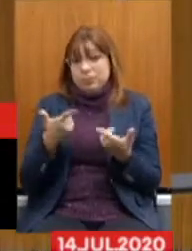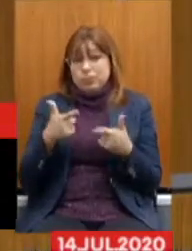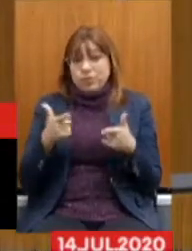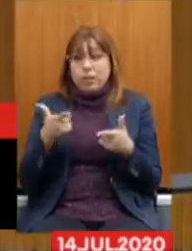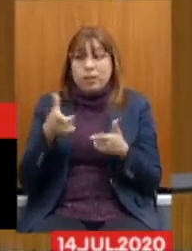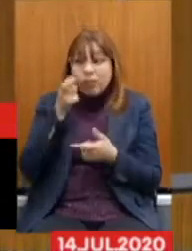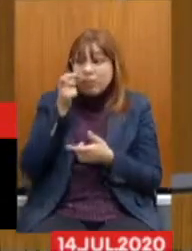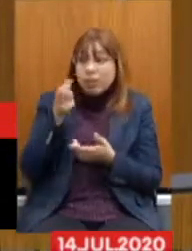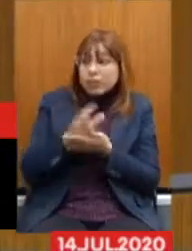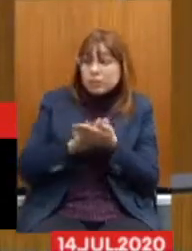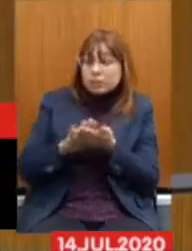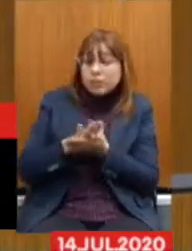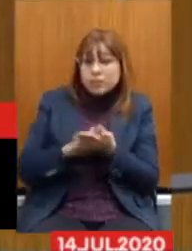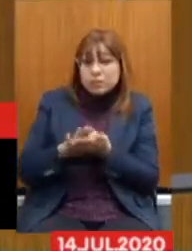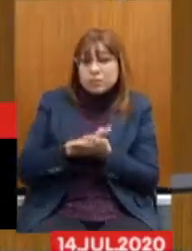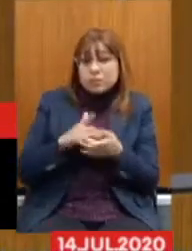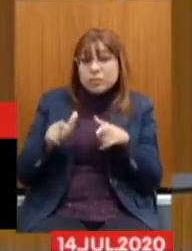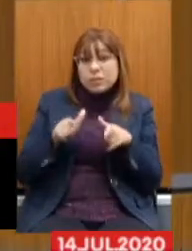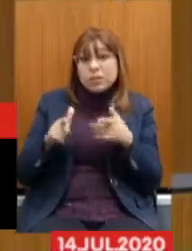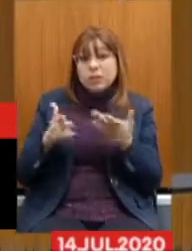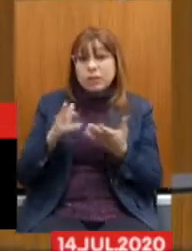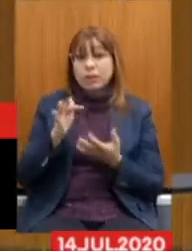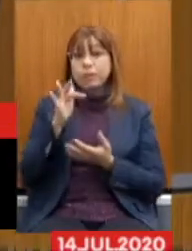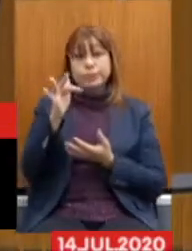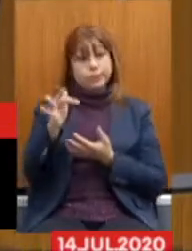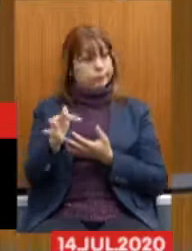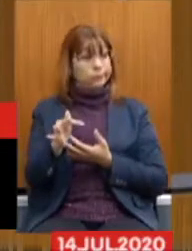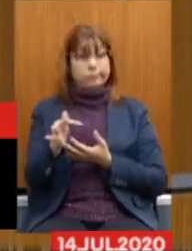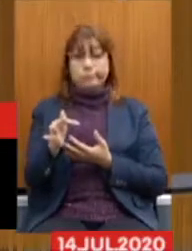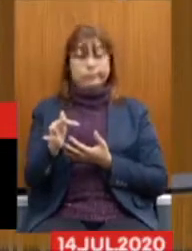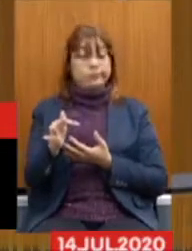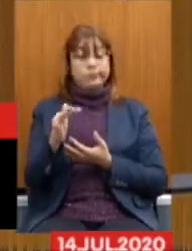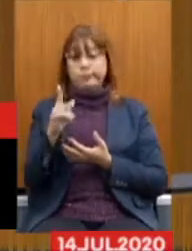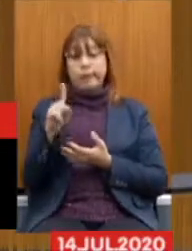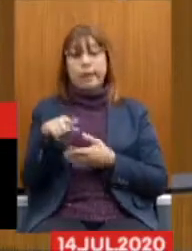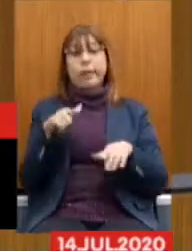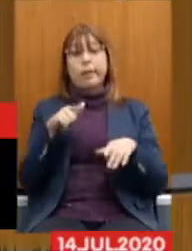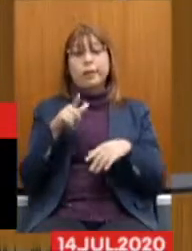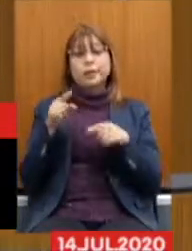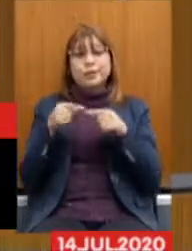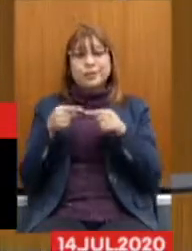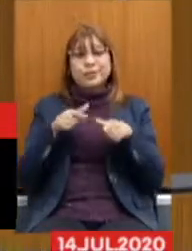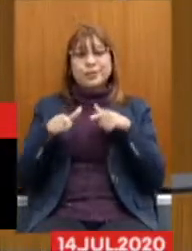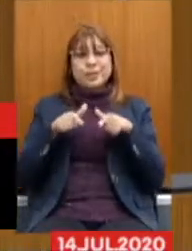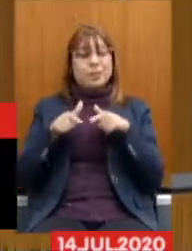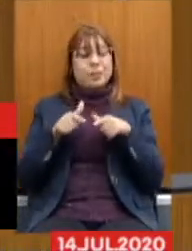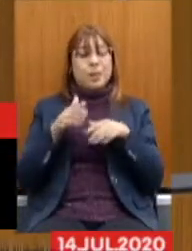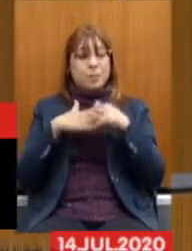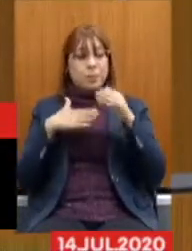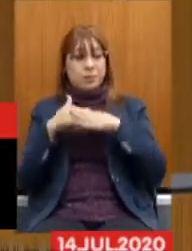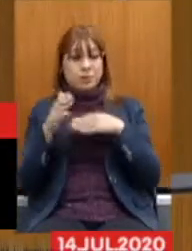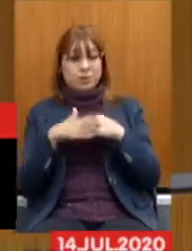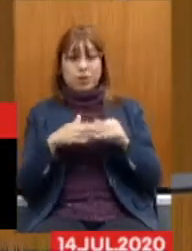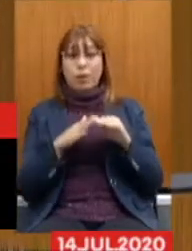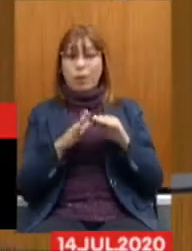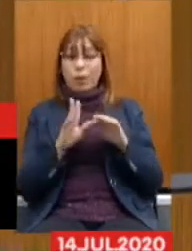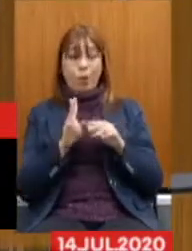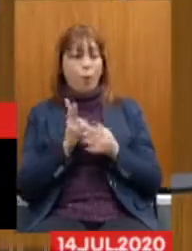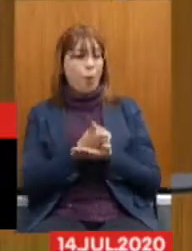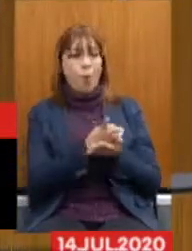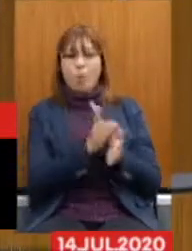vão se tornar carreiras de passagem, em que os profissionais não vão